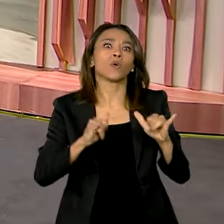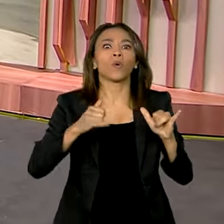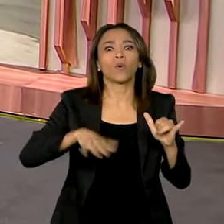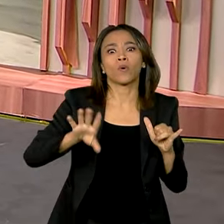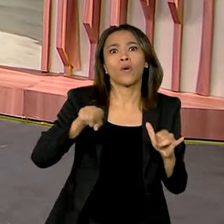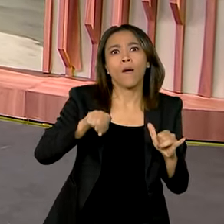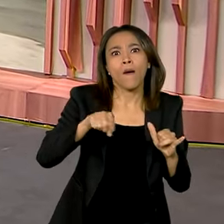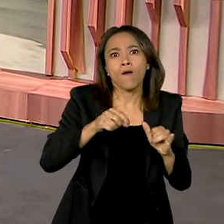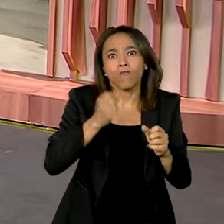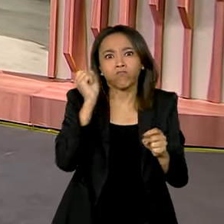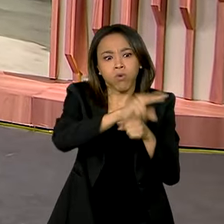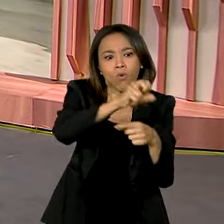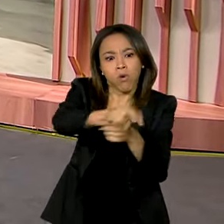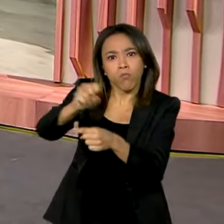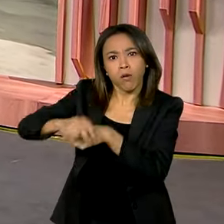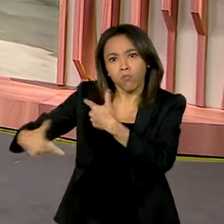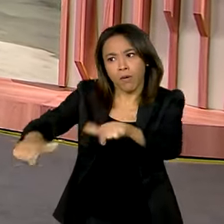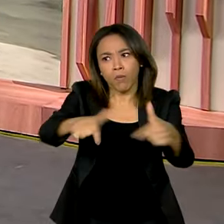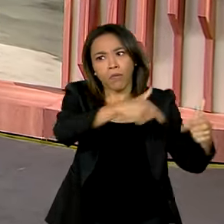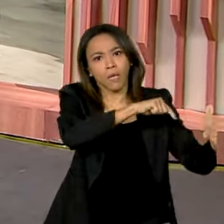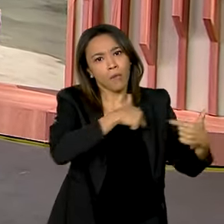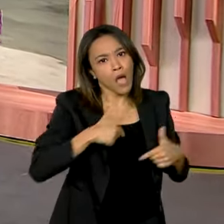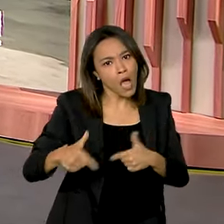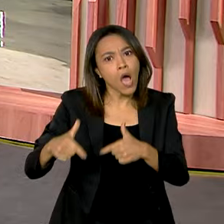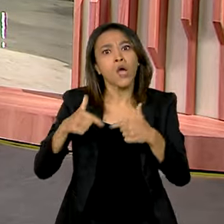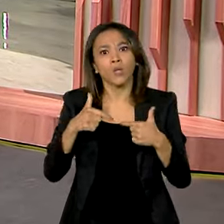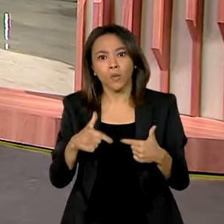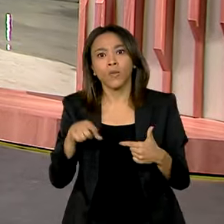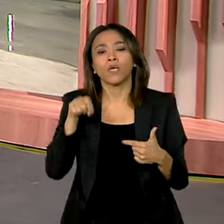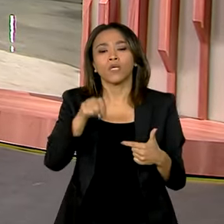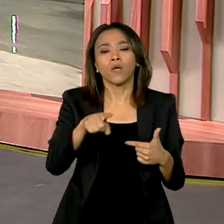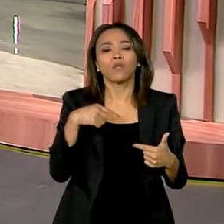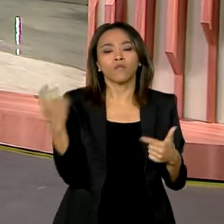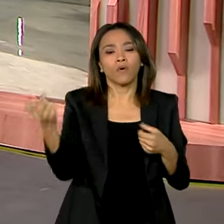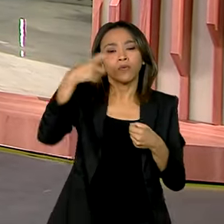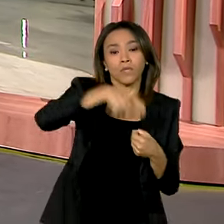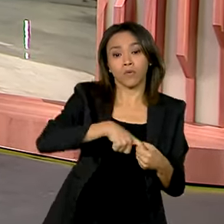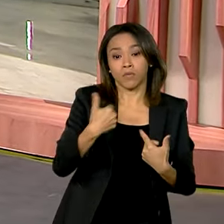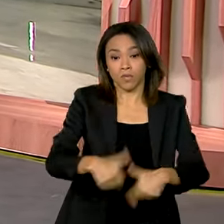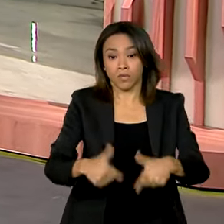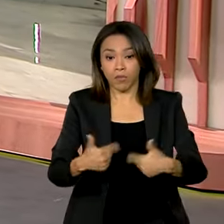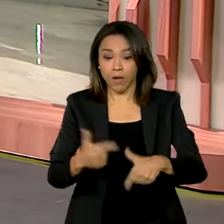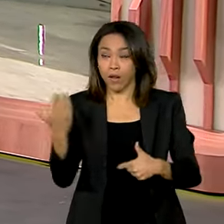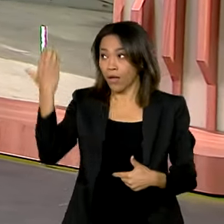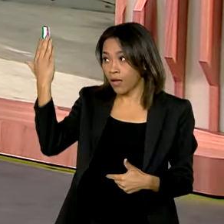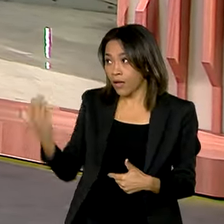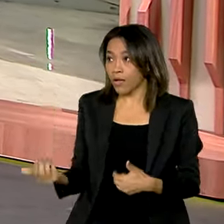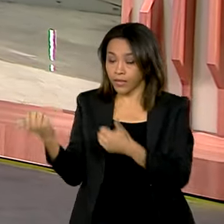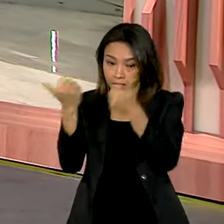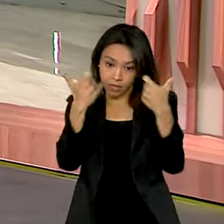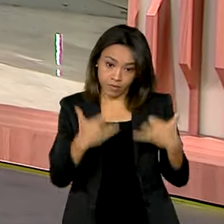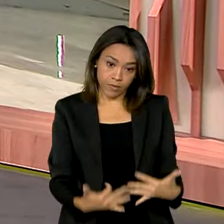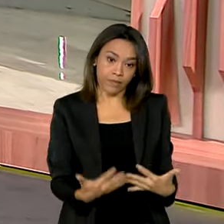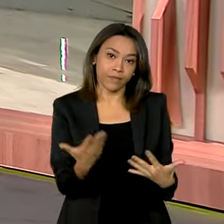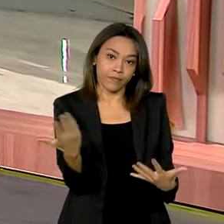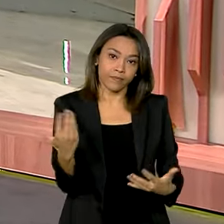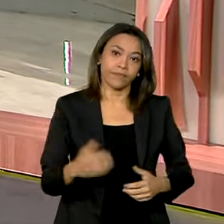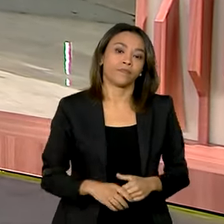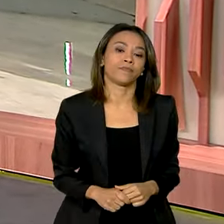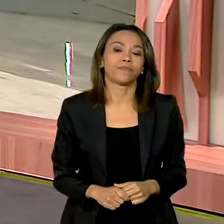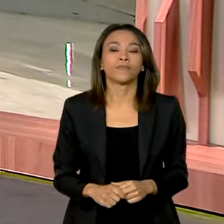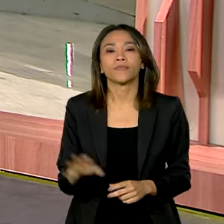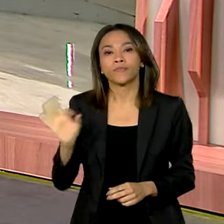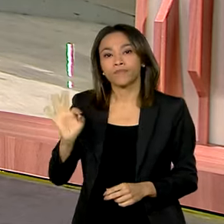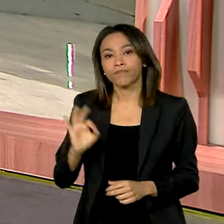23 bilhões de reais no Brasil. A gente volta a falar com a repórter Márcia Fernandes, que conta pra gente. Oi, Márcia. Oi,